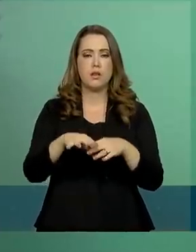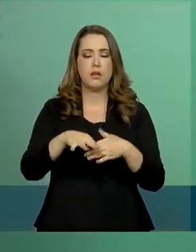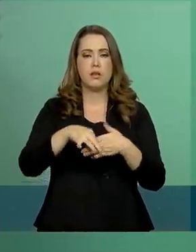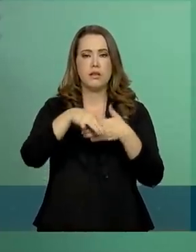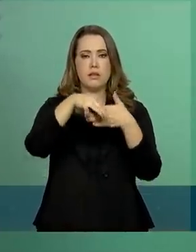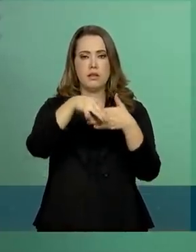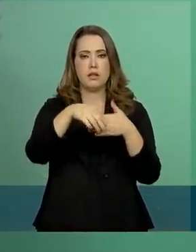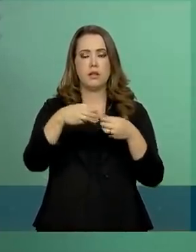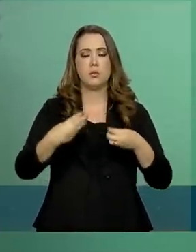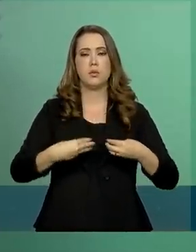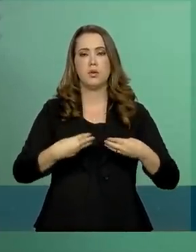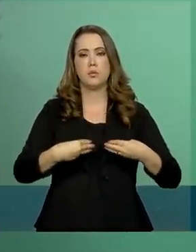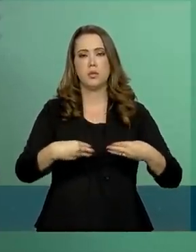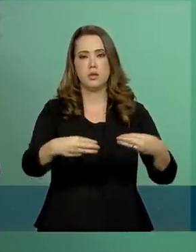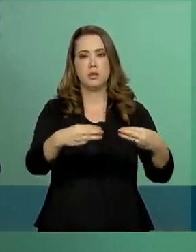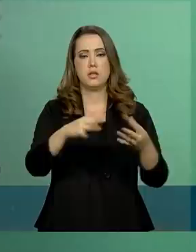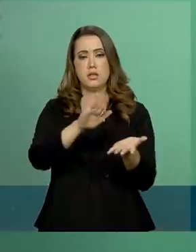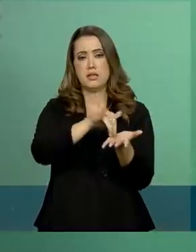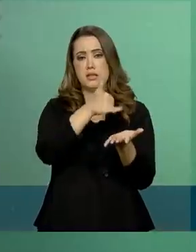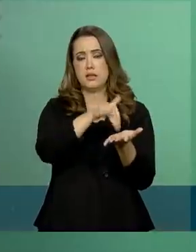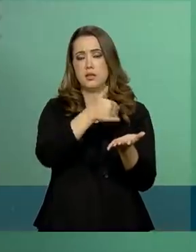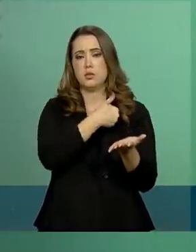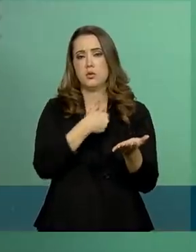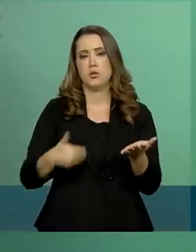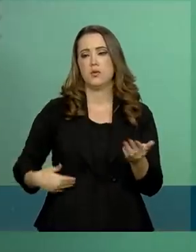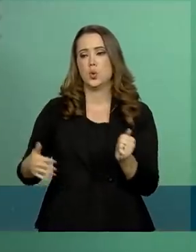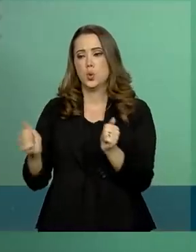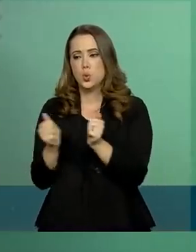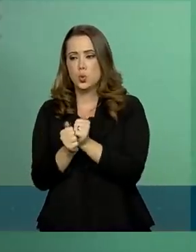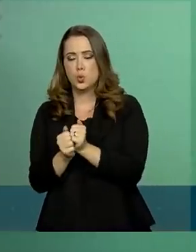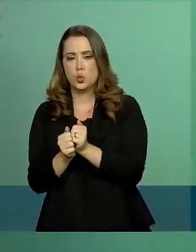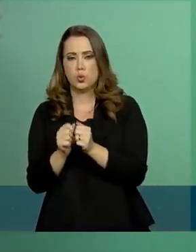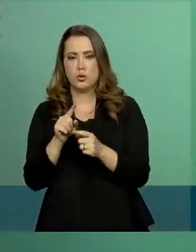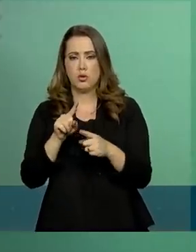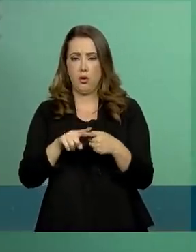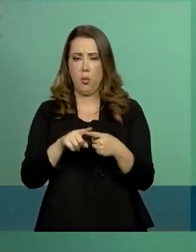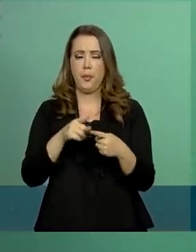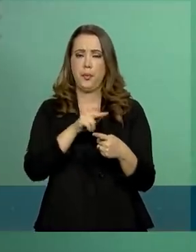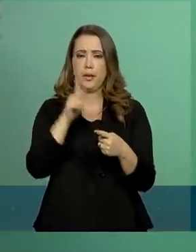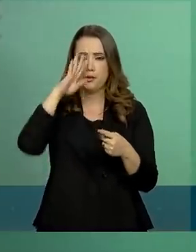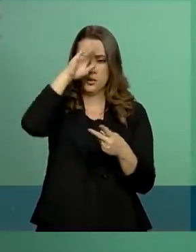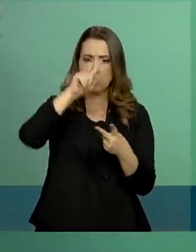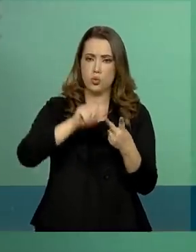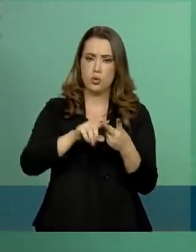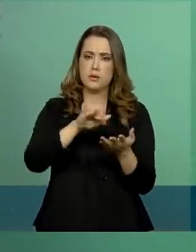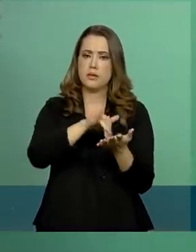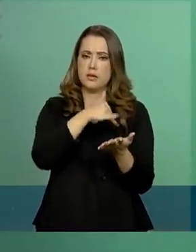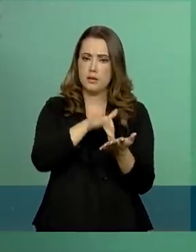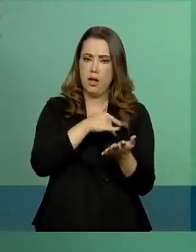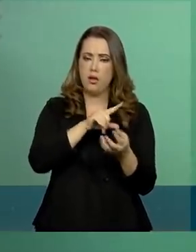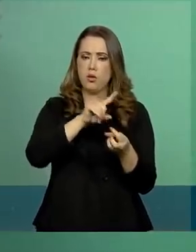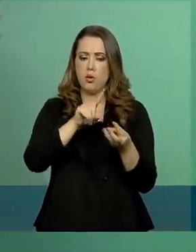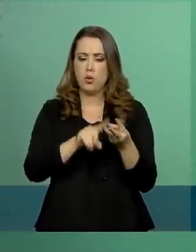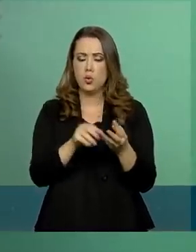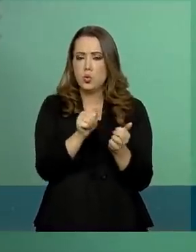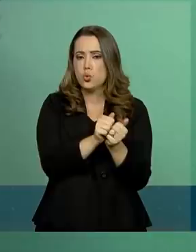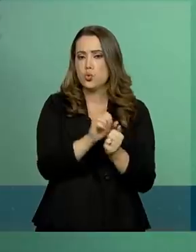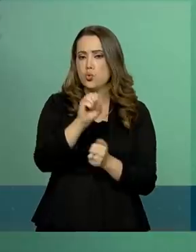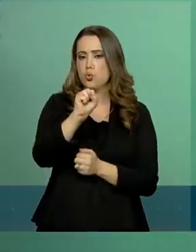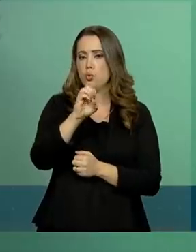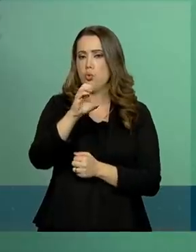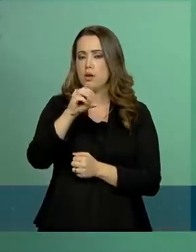senhor ministro da Secretaria de Governo, juntando a especificidade, a expertise da SECOM.